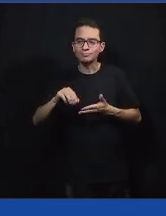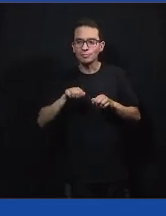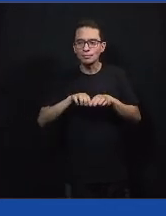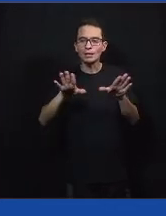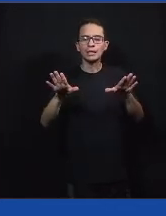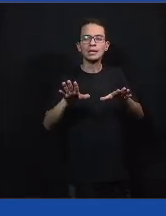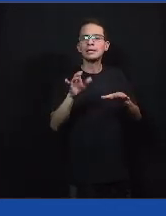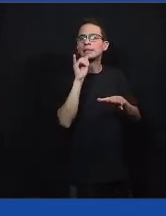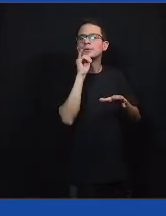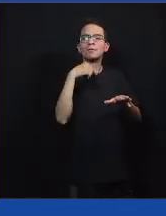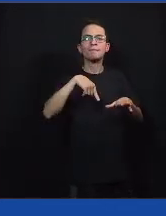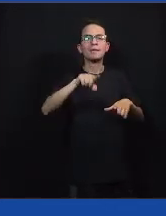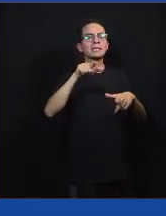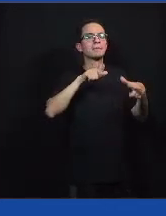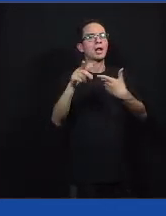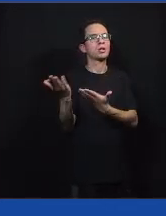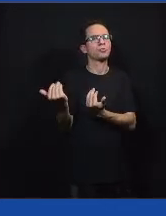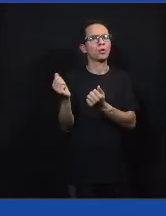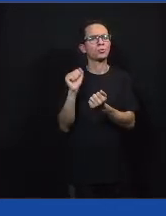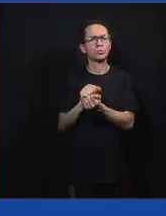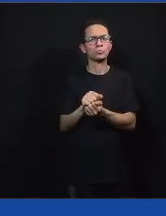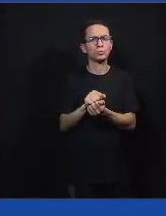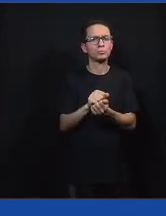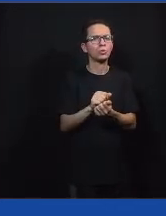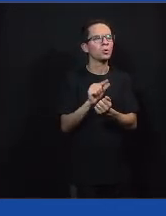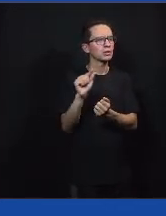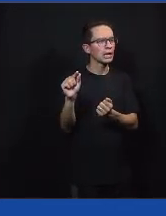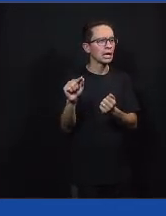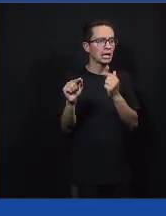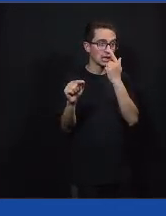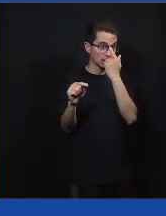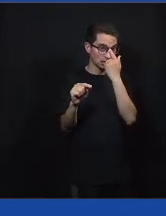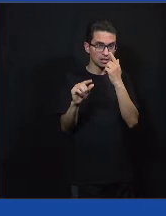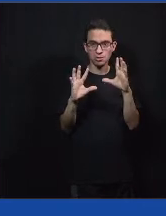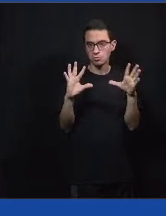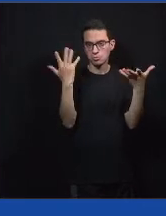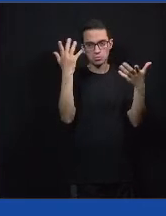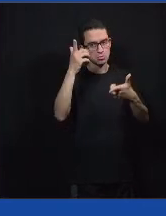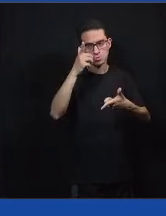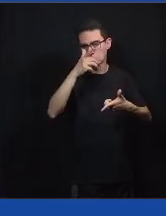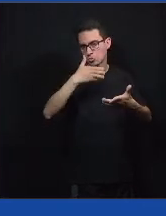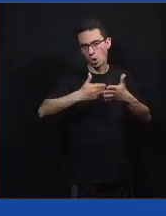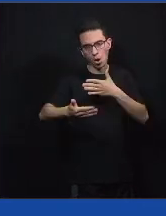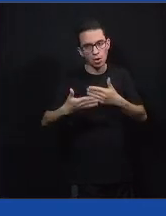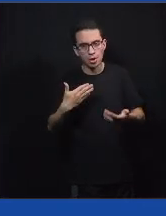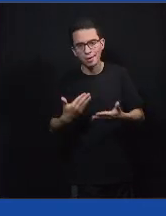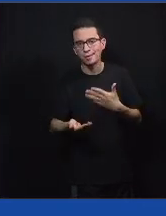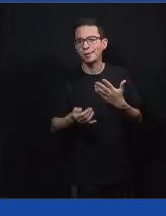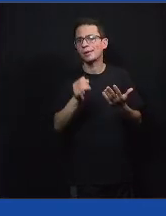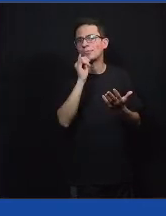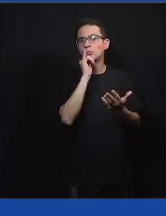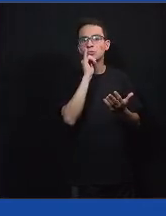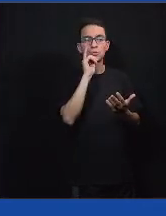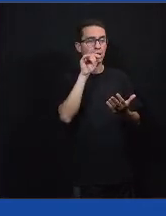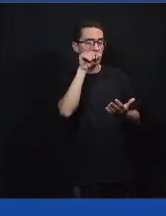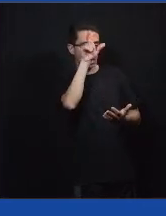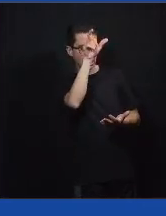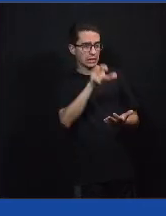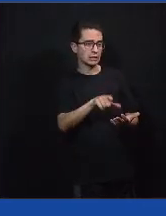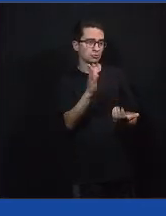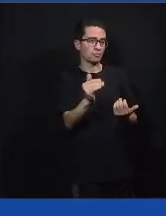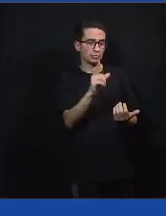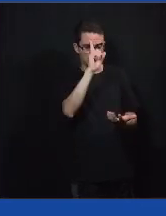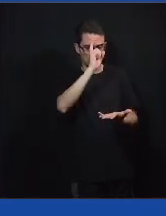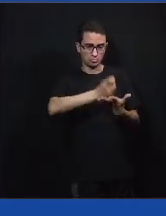jovens, o que vai acontecer ali dentro? Não sabemos, tudo pode acontecer, os jovens podem ir por um caminho, o que a gente precisa é ter um conjunto,